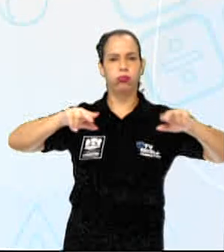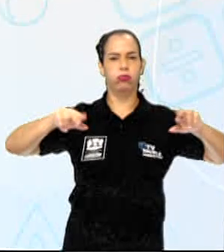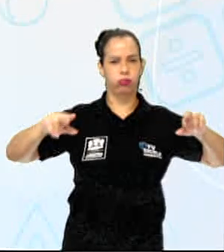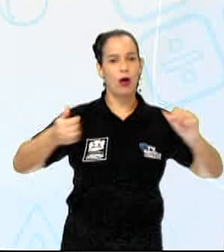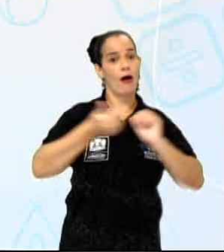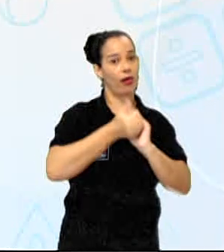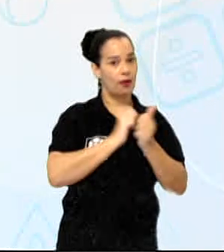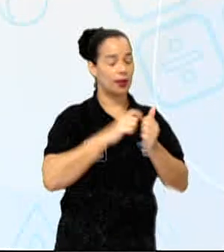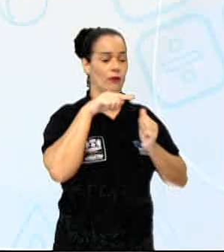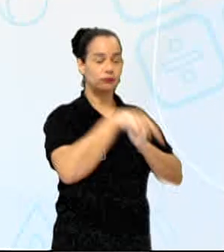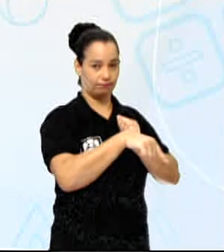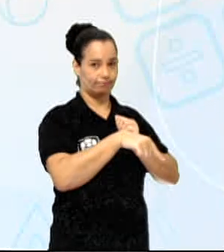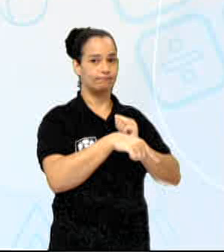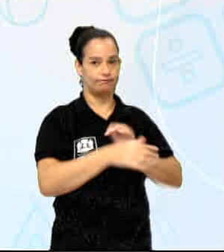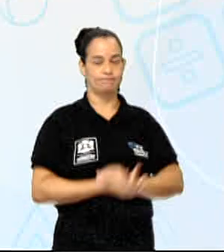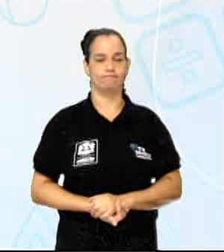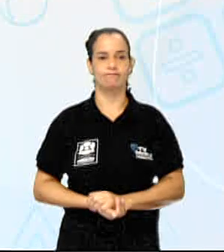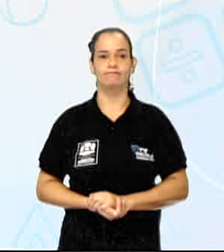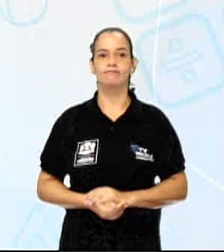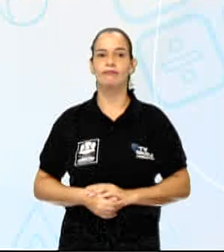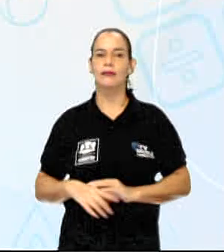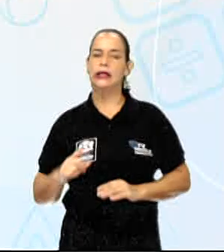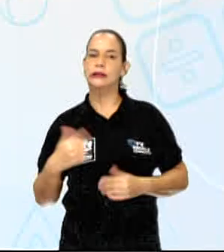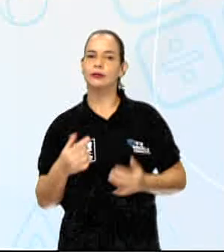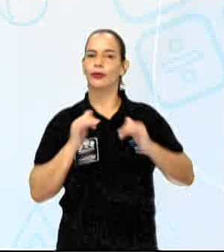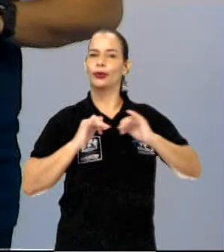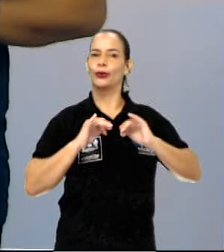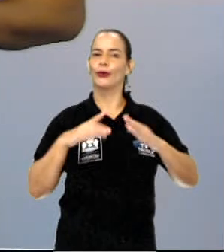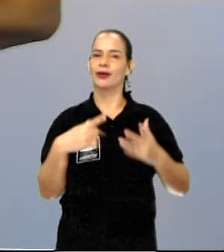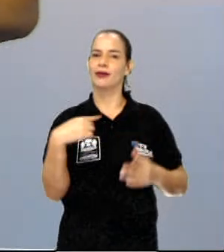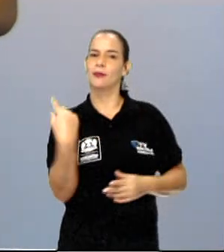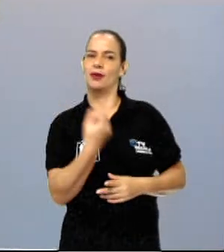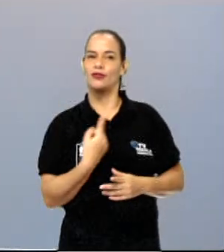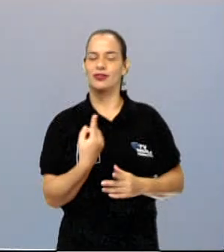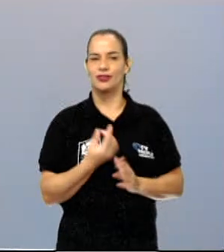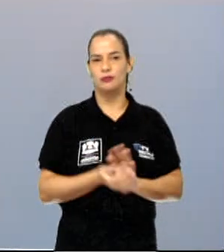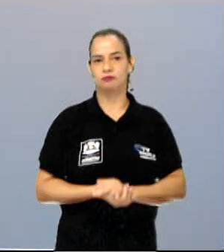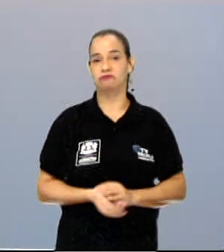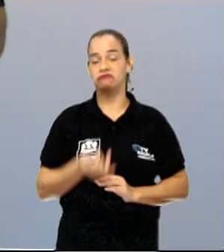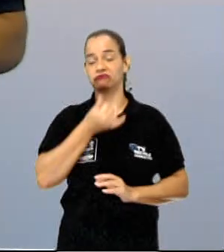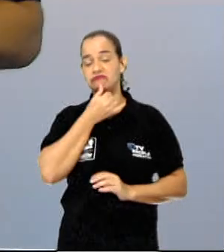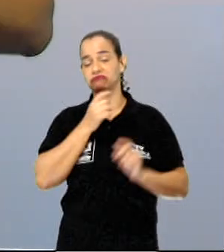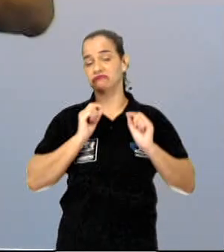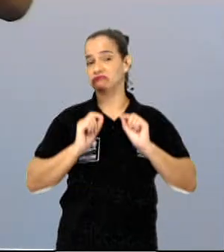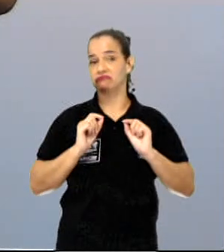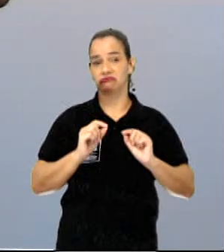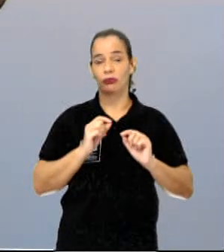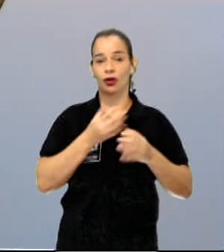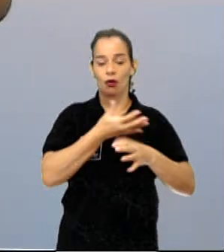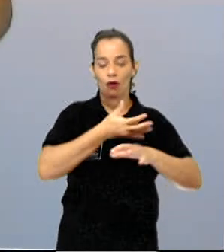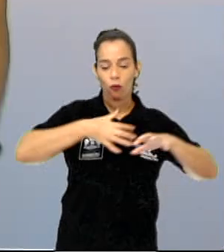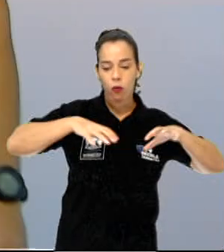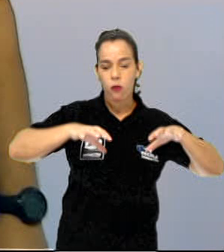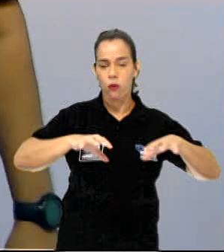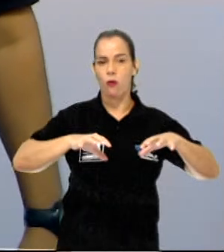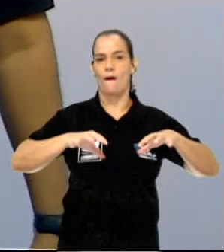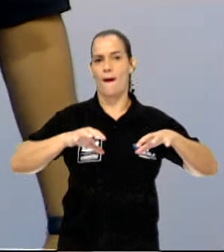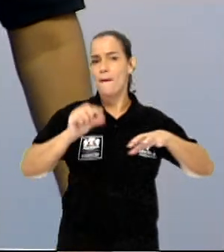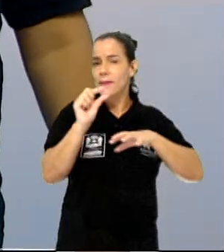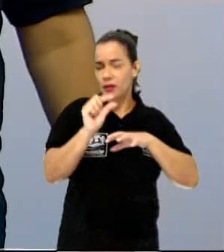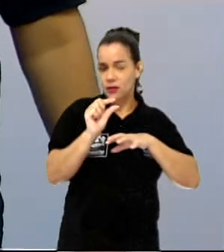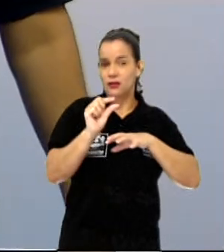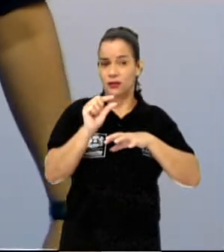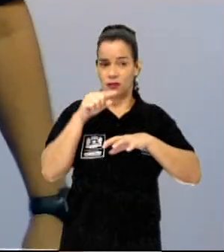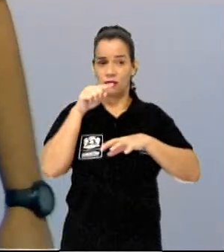adaptado a essa condição. E aí eu tenho uma notícia para você. Infelizmente, esse bioma, embora seja pequenininho, ele